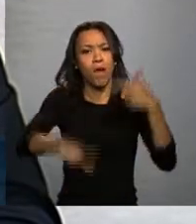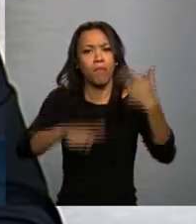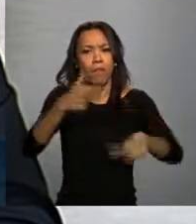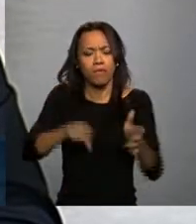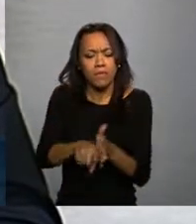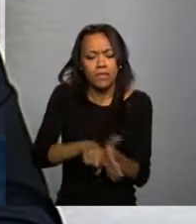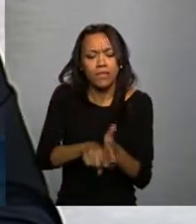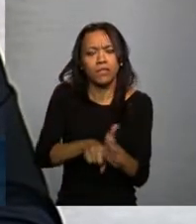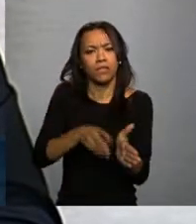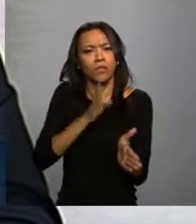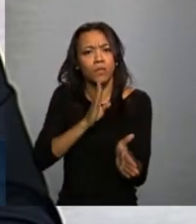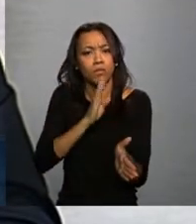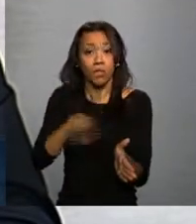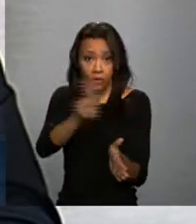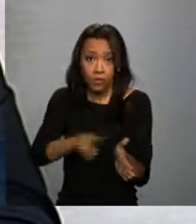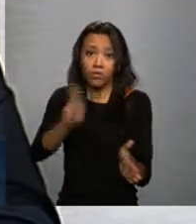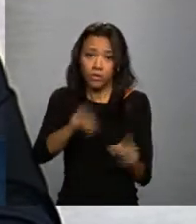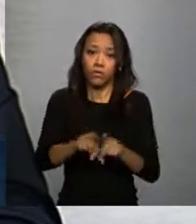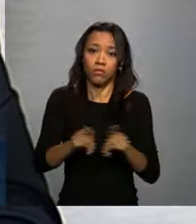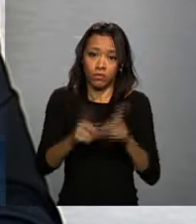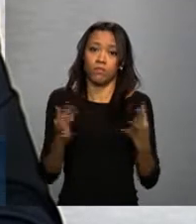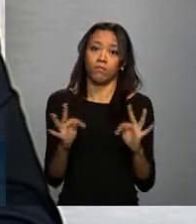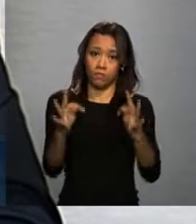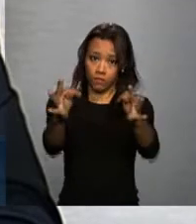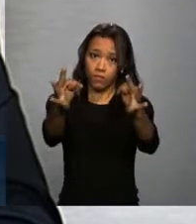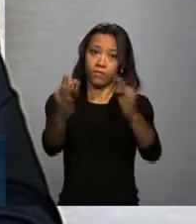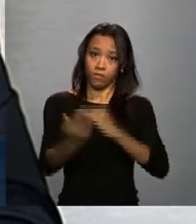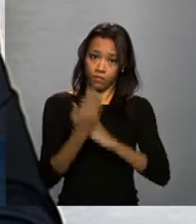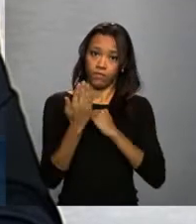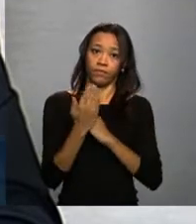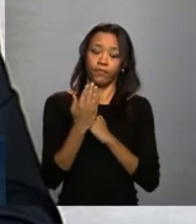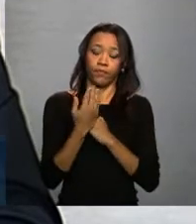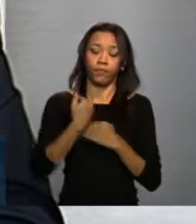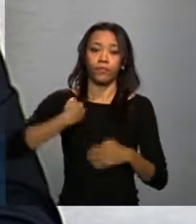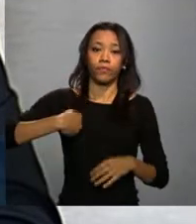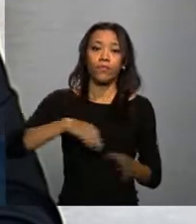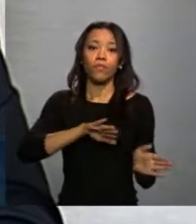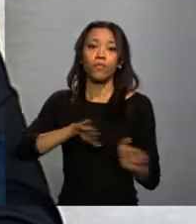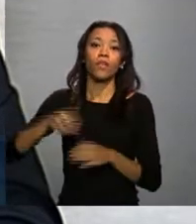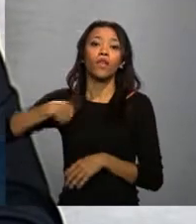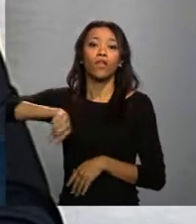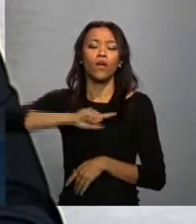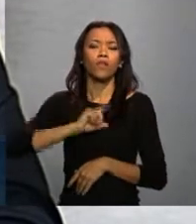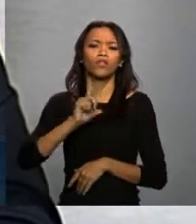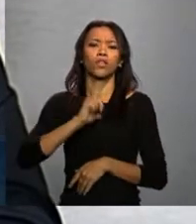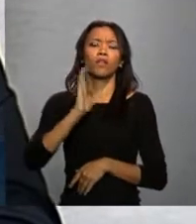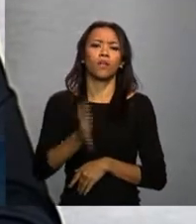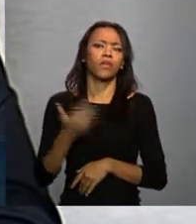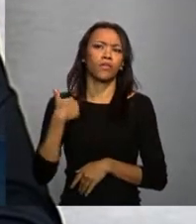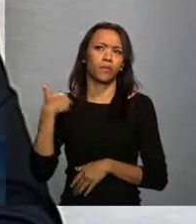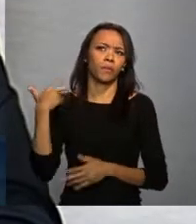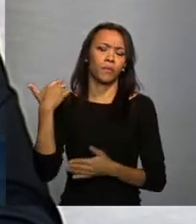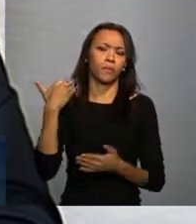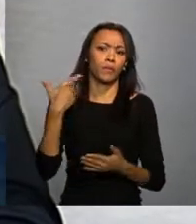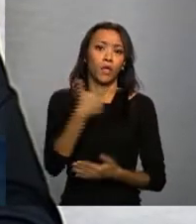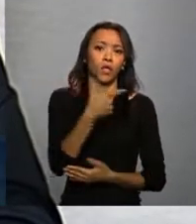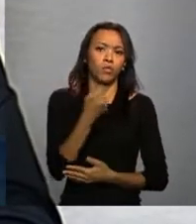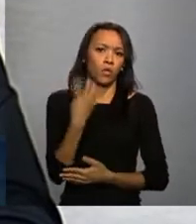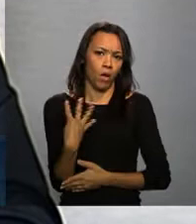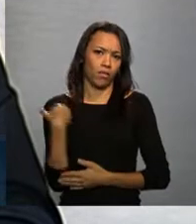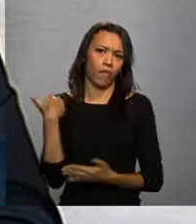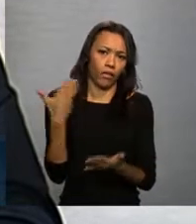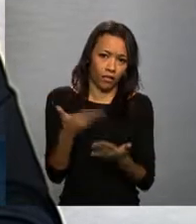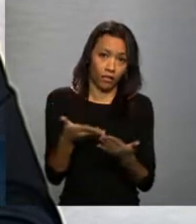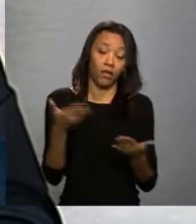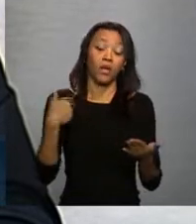conhecimentos e novas tecnologias. Nós tivemos, de 2004 para cá, um investimento da ordem de